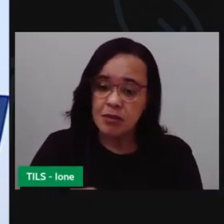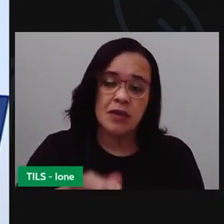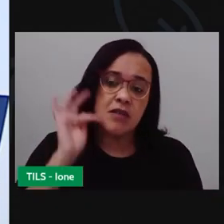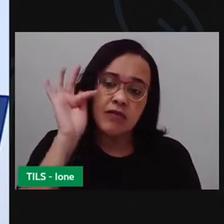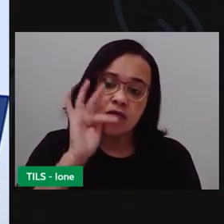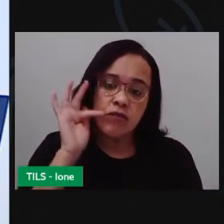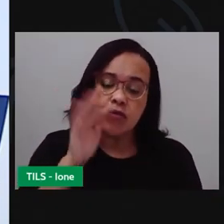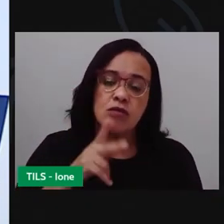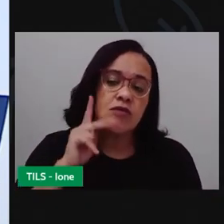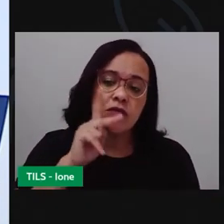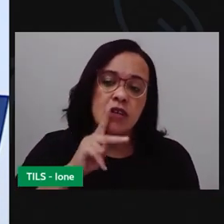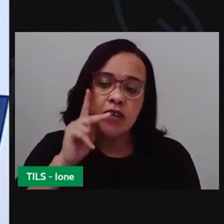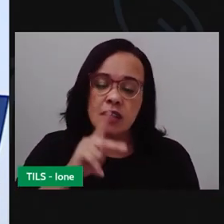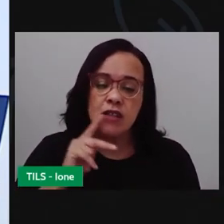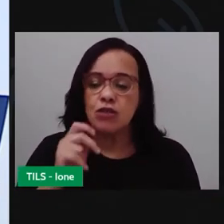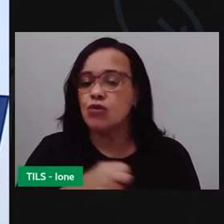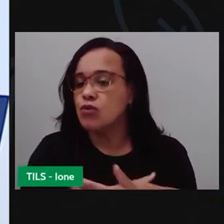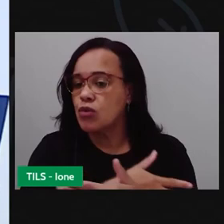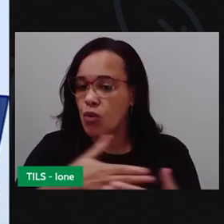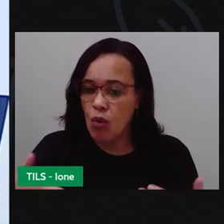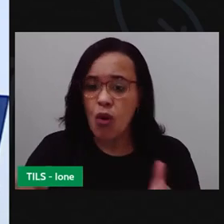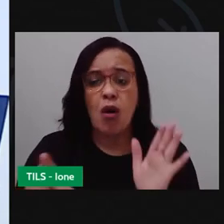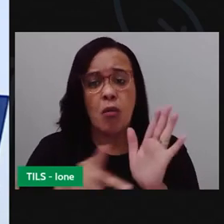típicas, frutas.